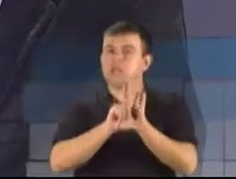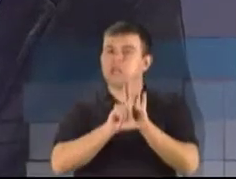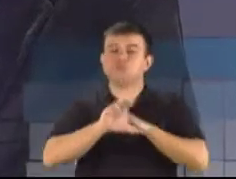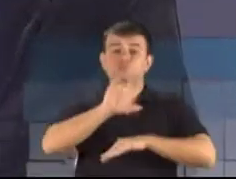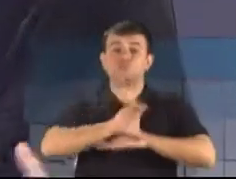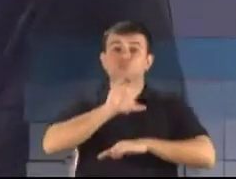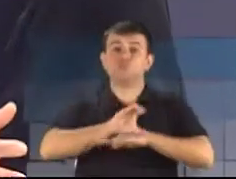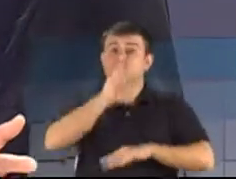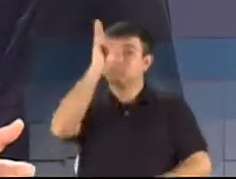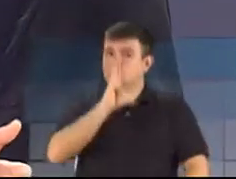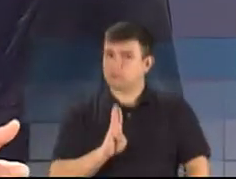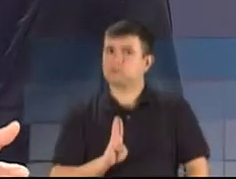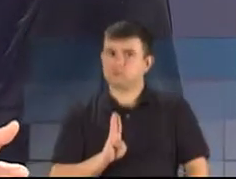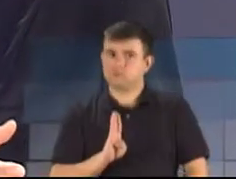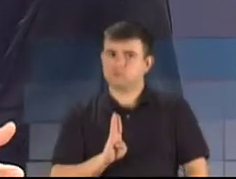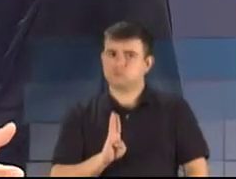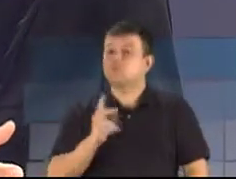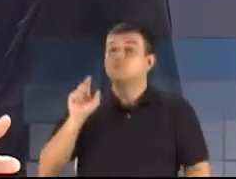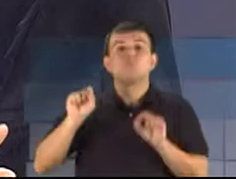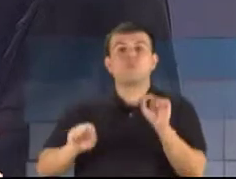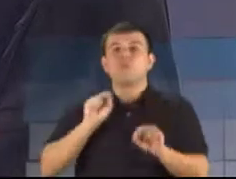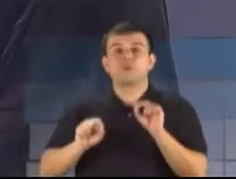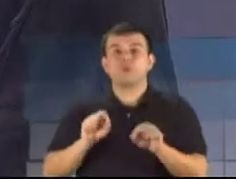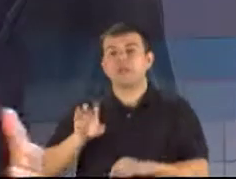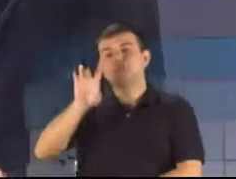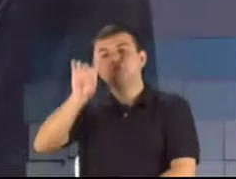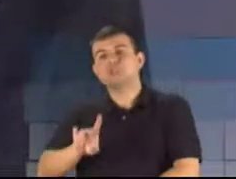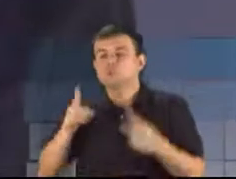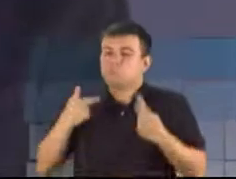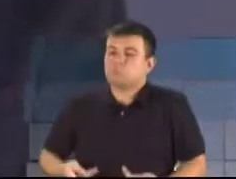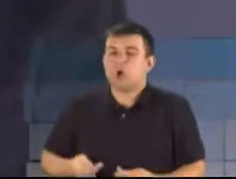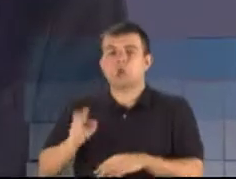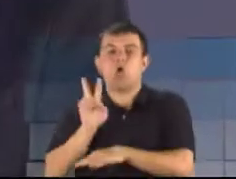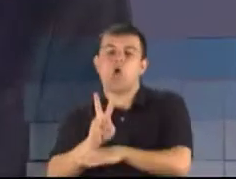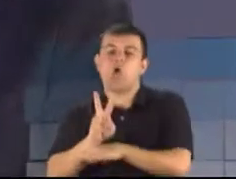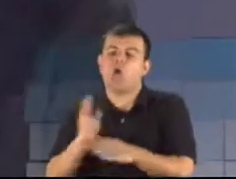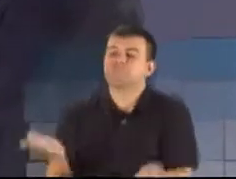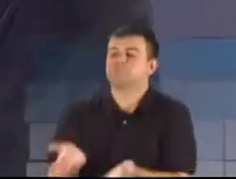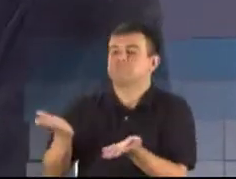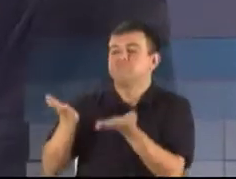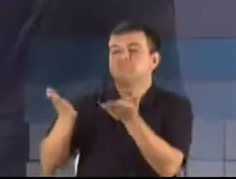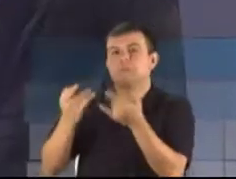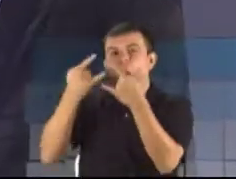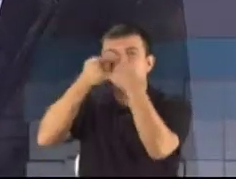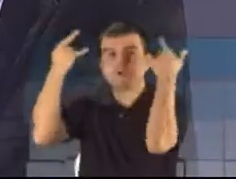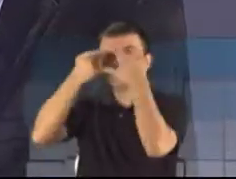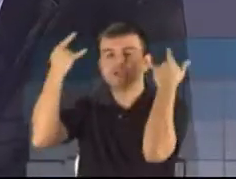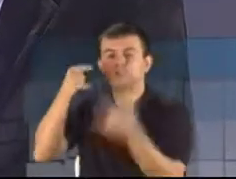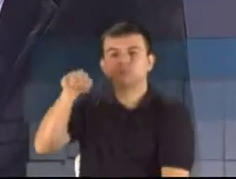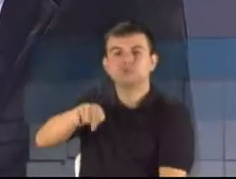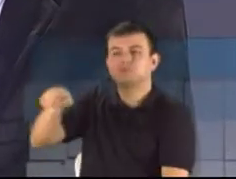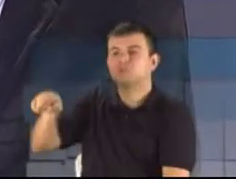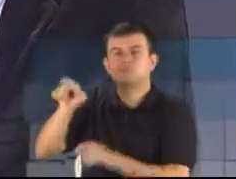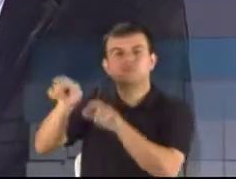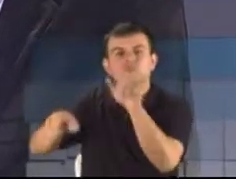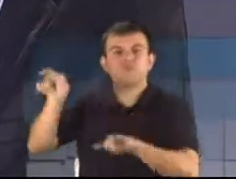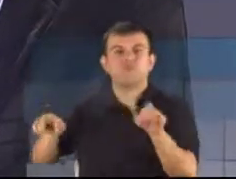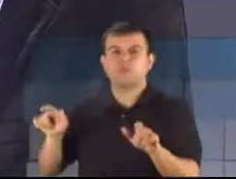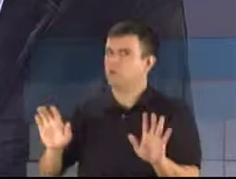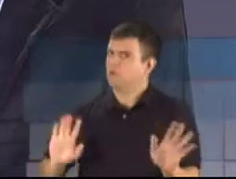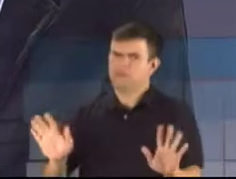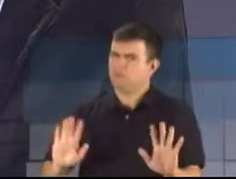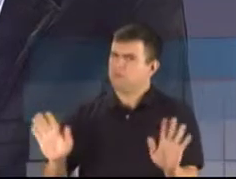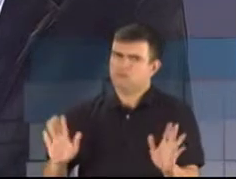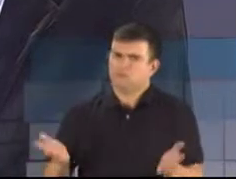podemos entender que Direitos Humanos vai proteger sempre o bandido. Não. Se ele for realmente, tenha